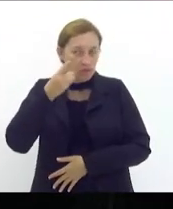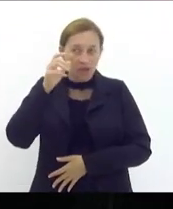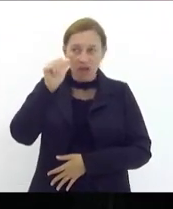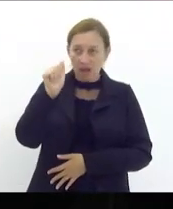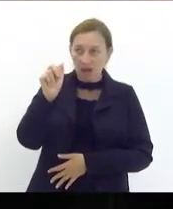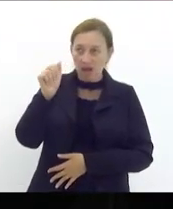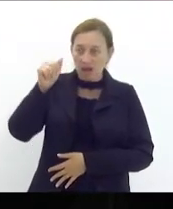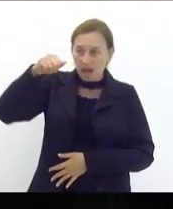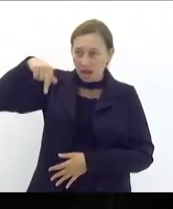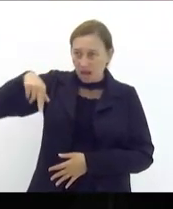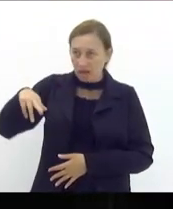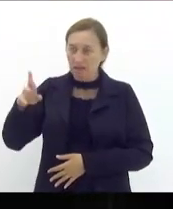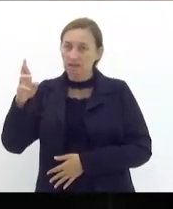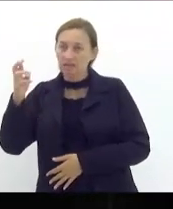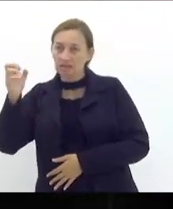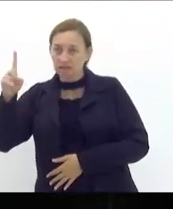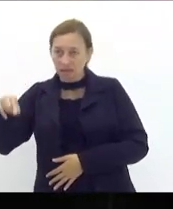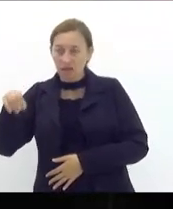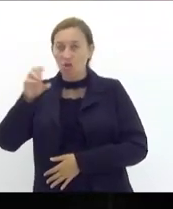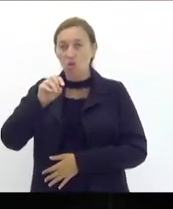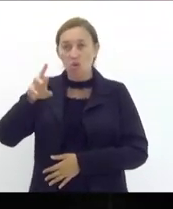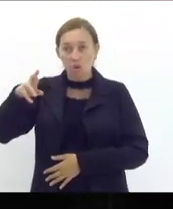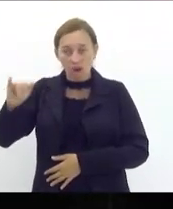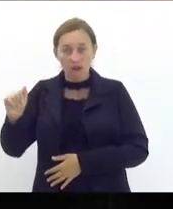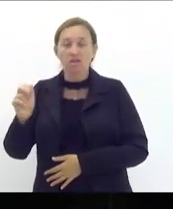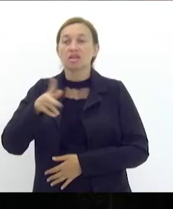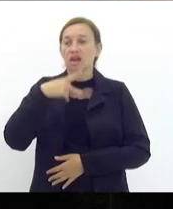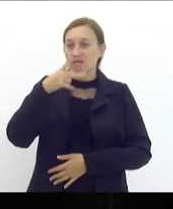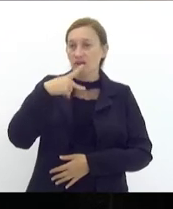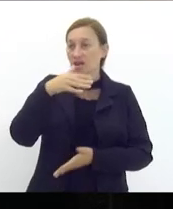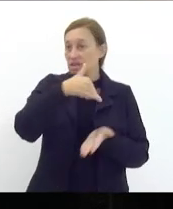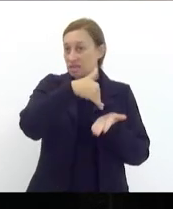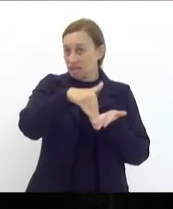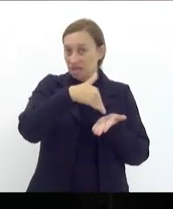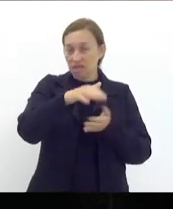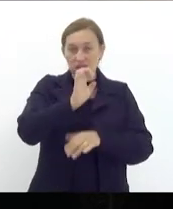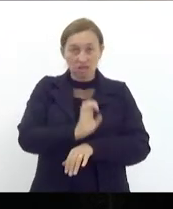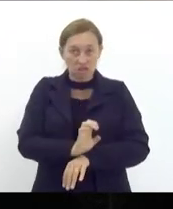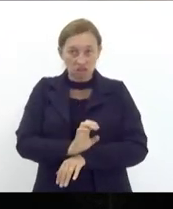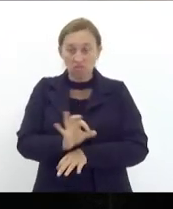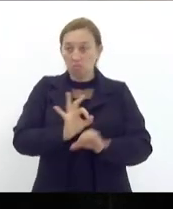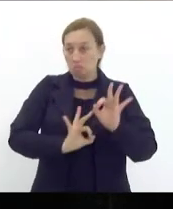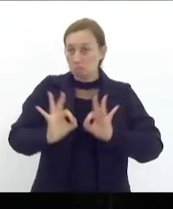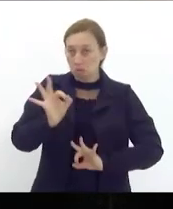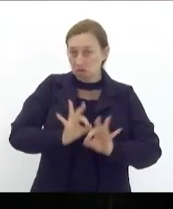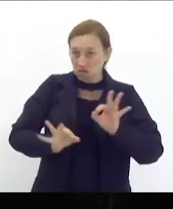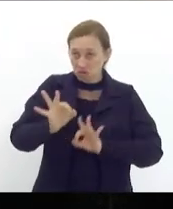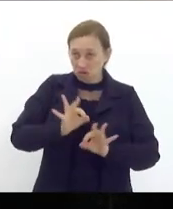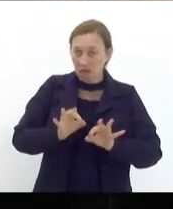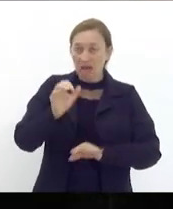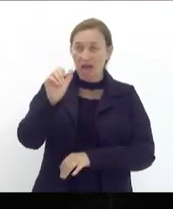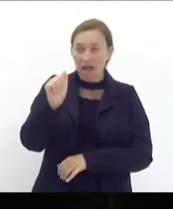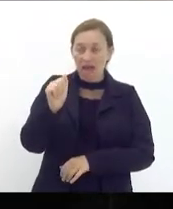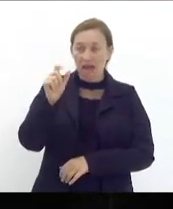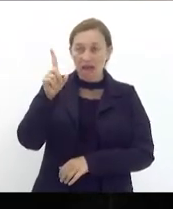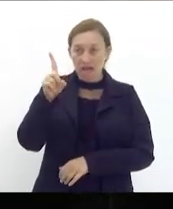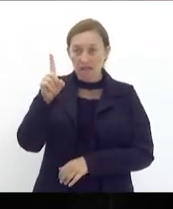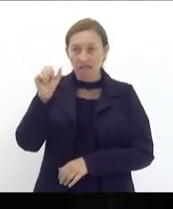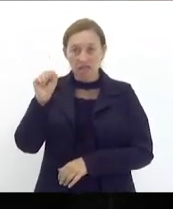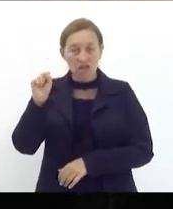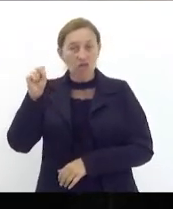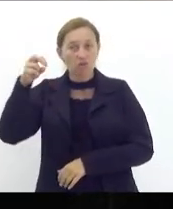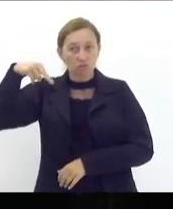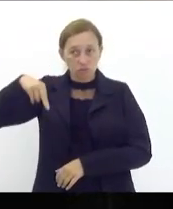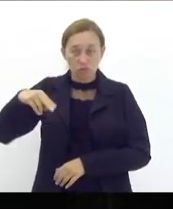Correia e nas falas do secretário de estado de planejamento a Dilson Farias assim como do